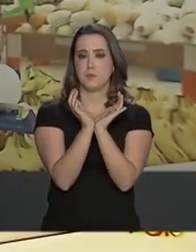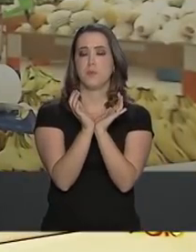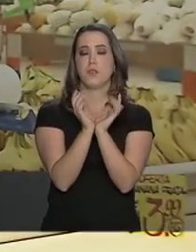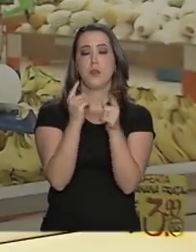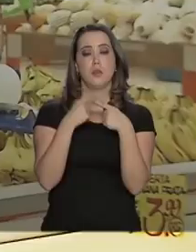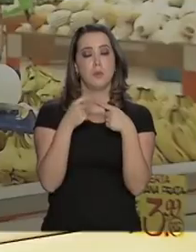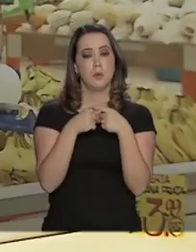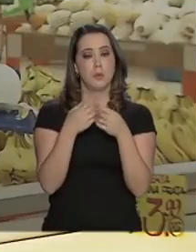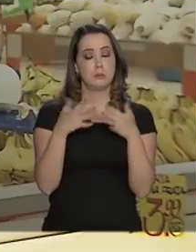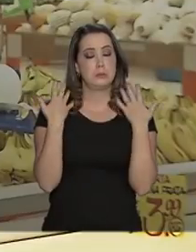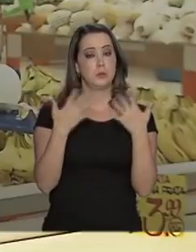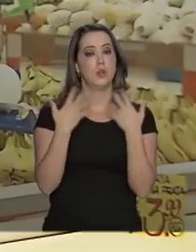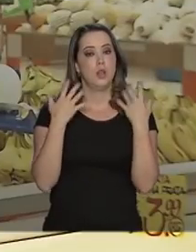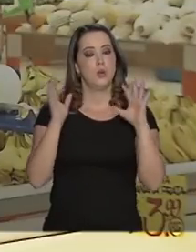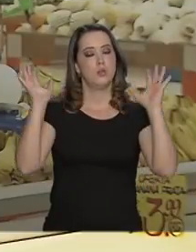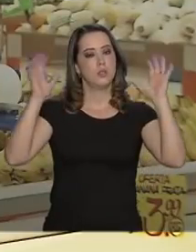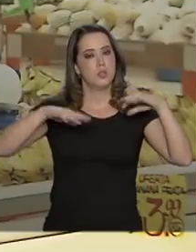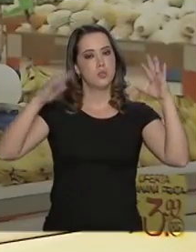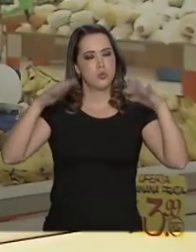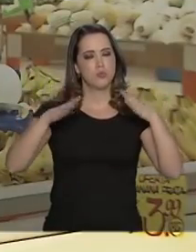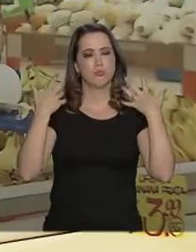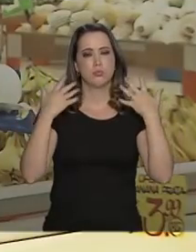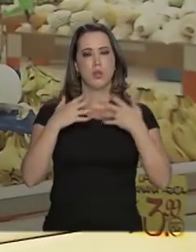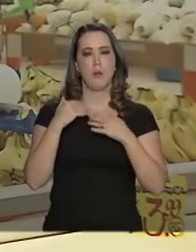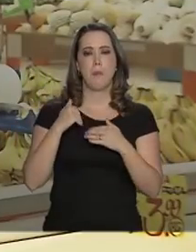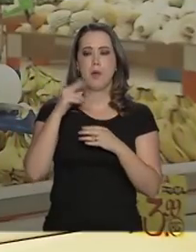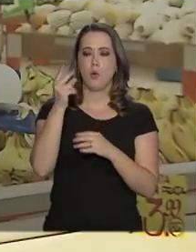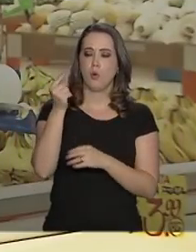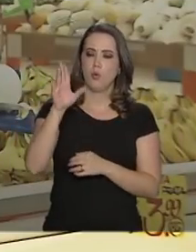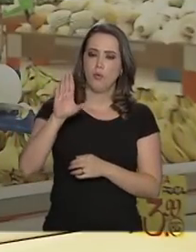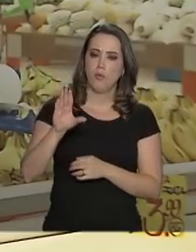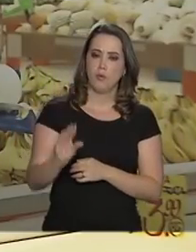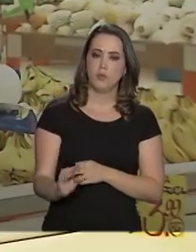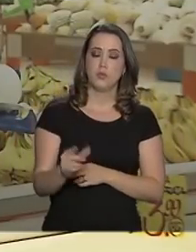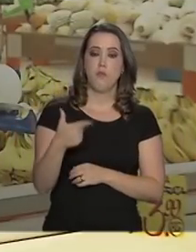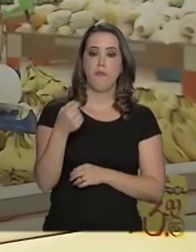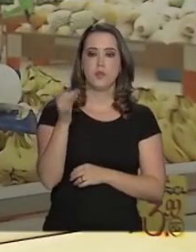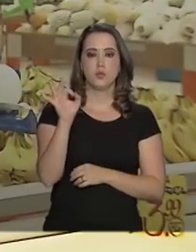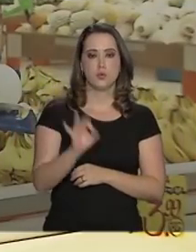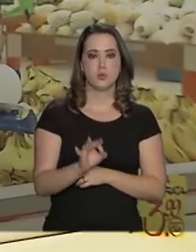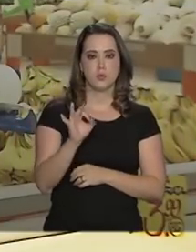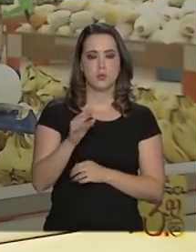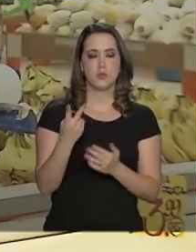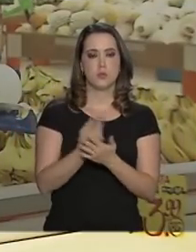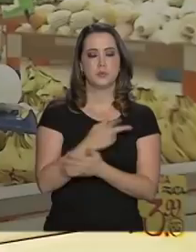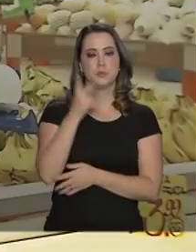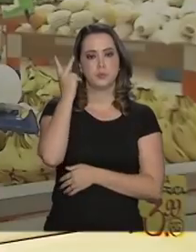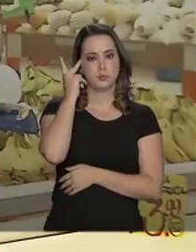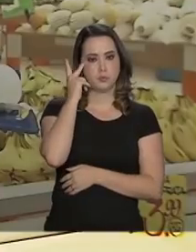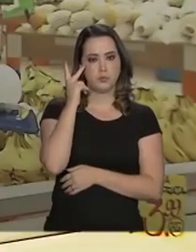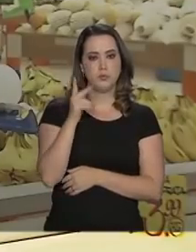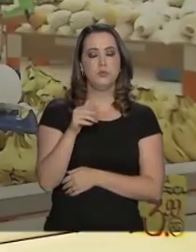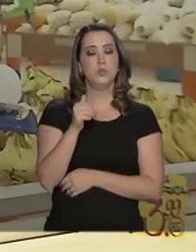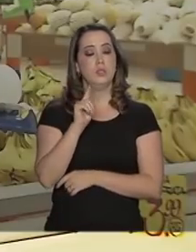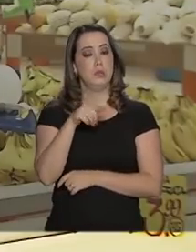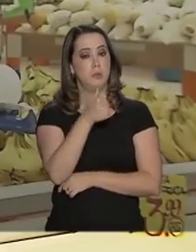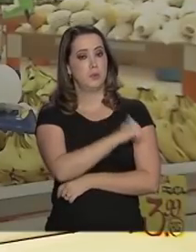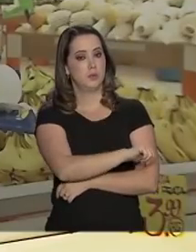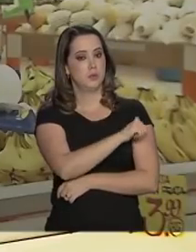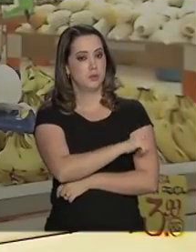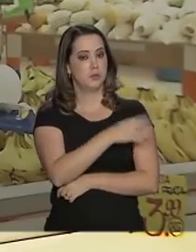por conta do intenso calor e das chuvas de verão. A maior queda de 20% aconteceu aqui em São Paulo, seguida pelo Rio de Janeiro,